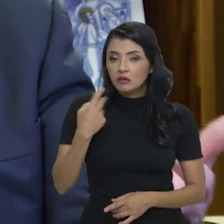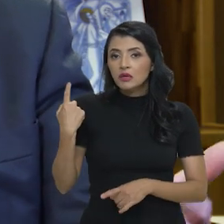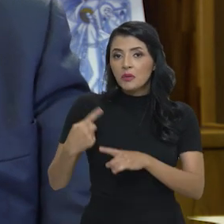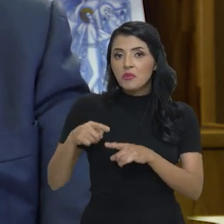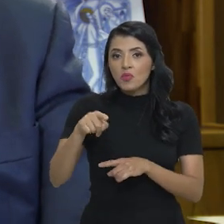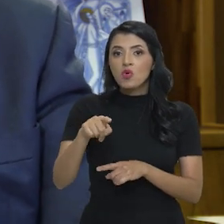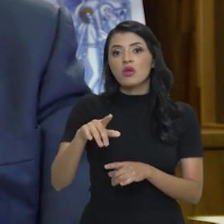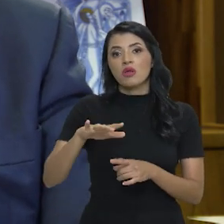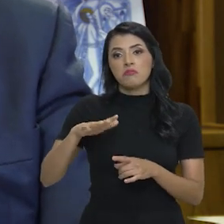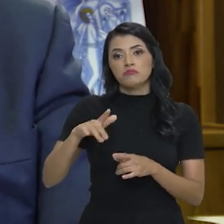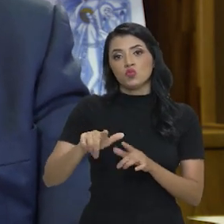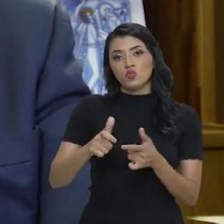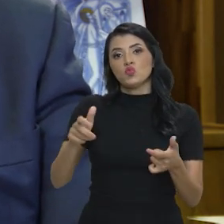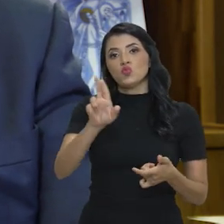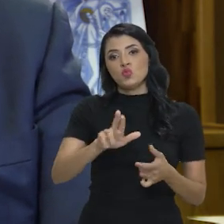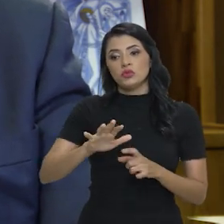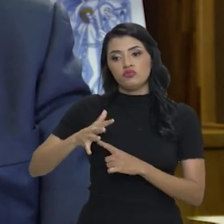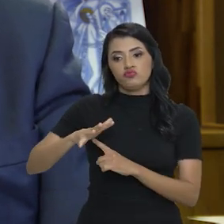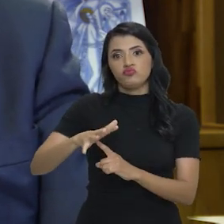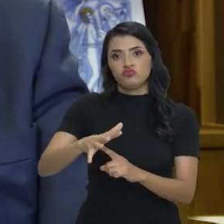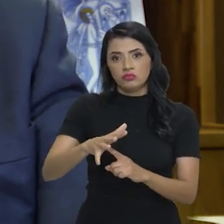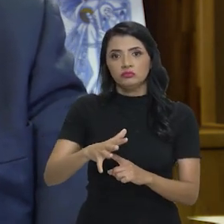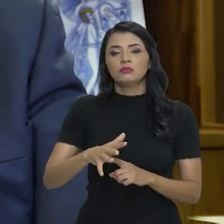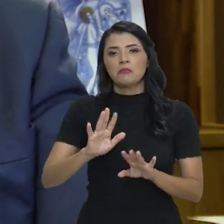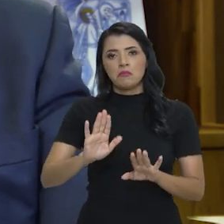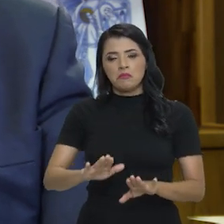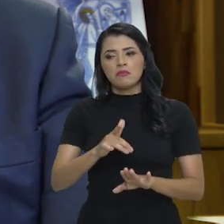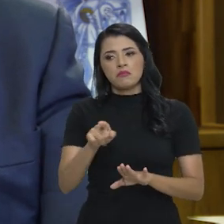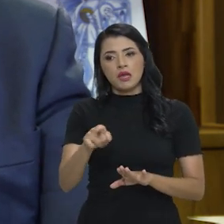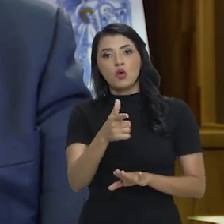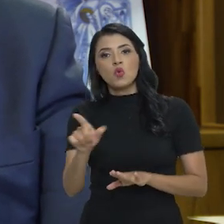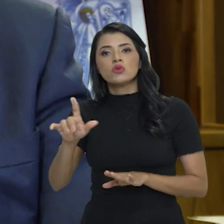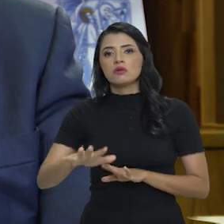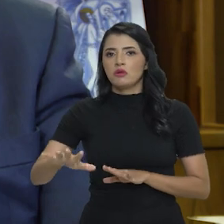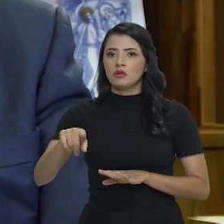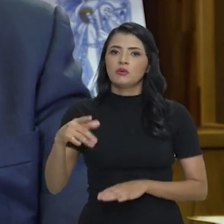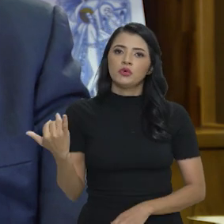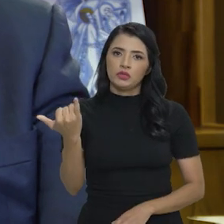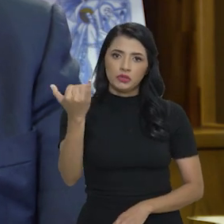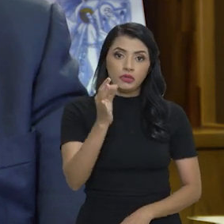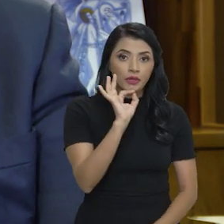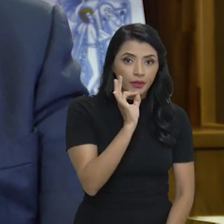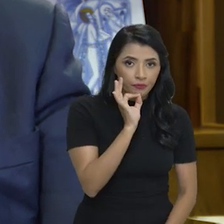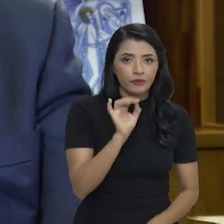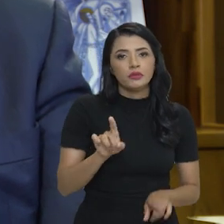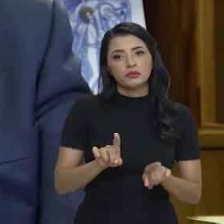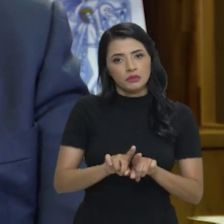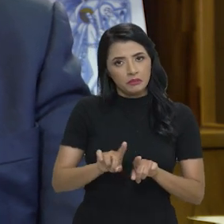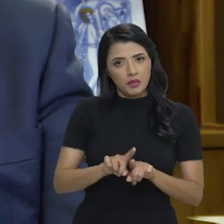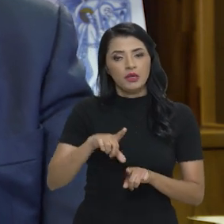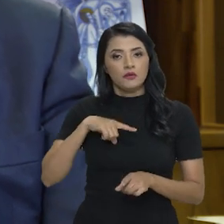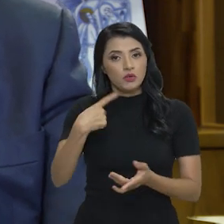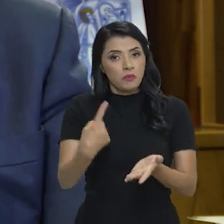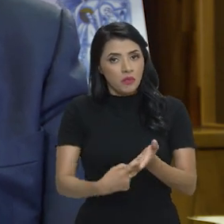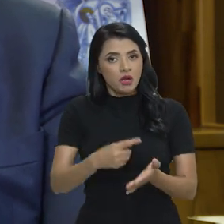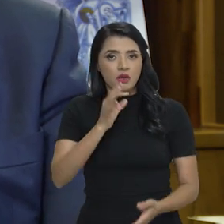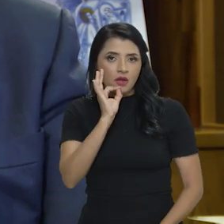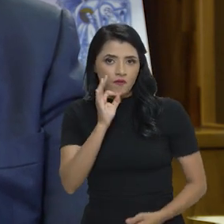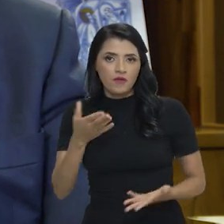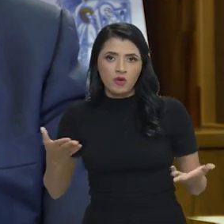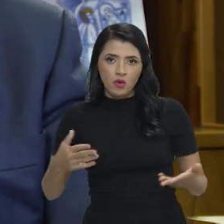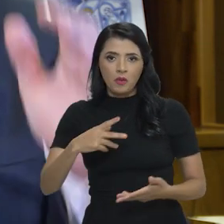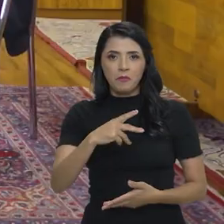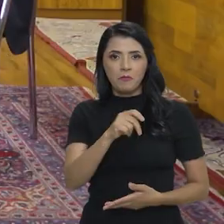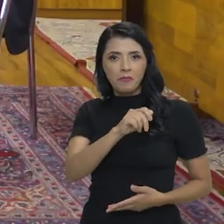tem grande parte mecanizada. Mas cana é outro segmento importante. Café. Nós fizemos o Pacto do